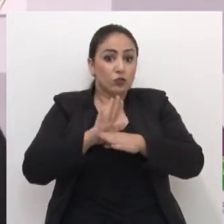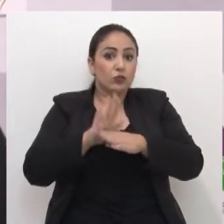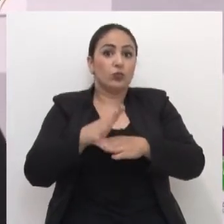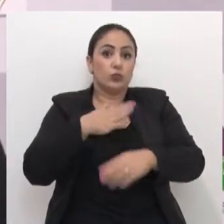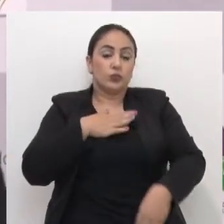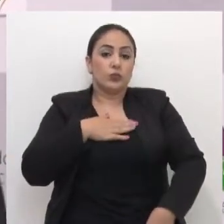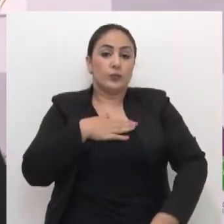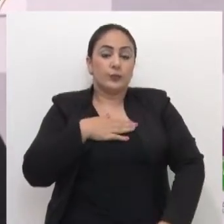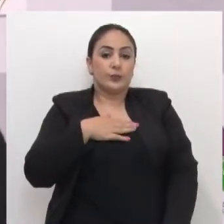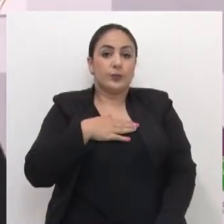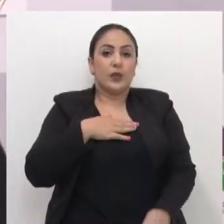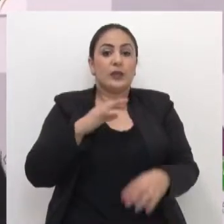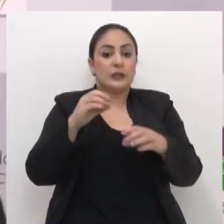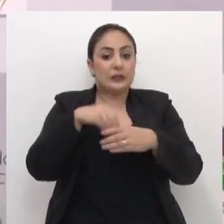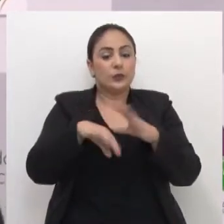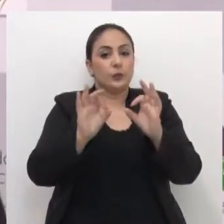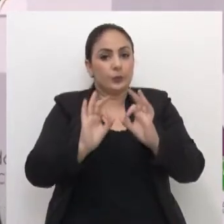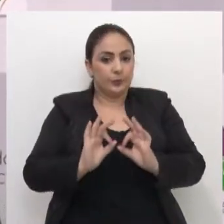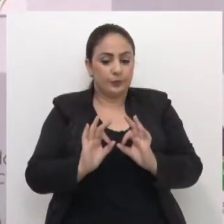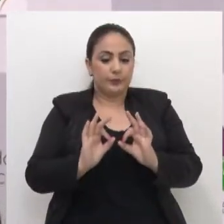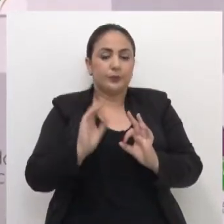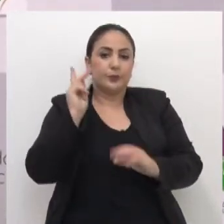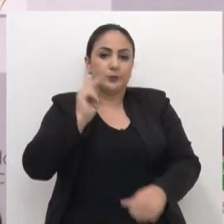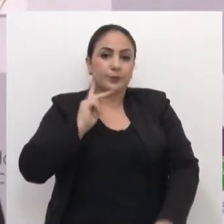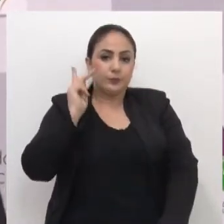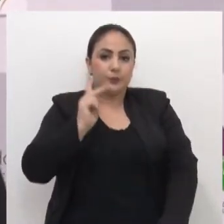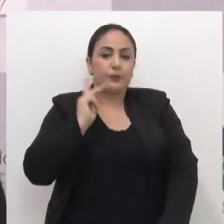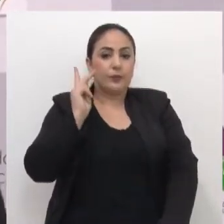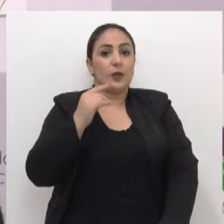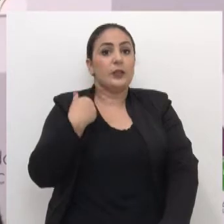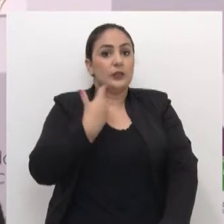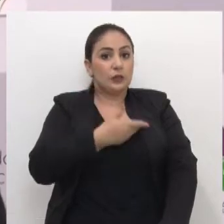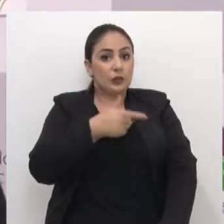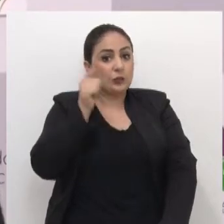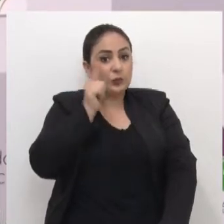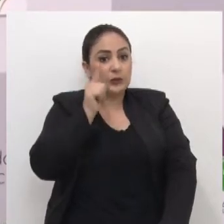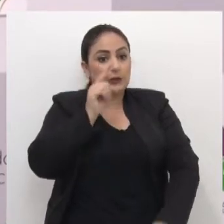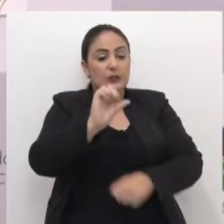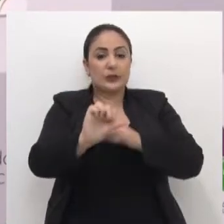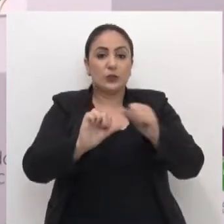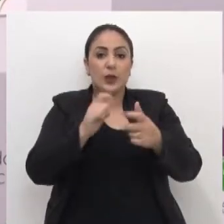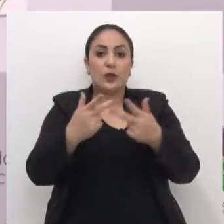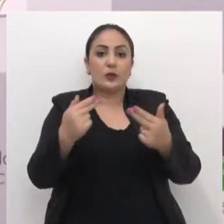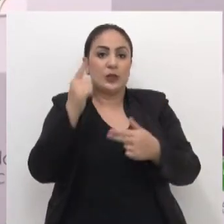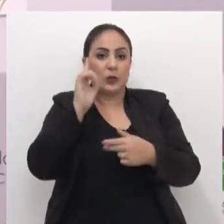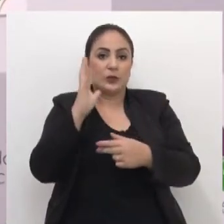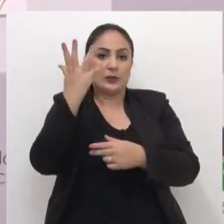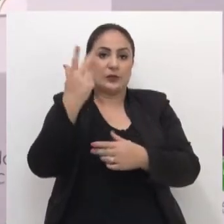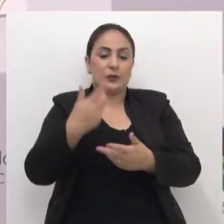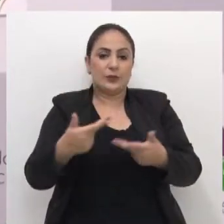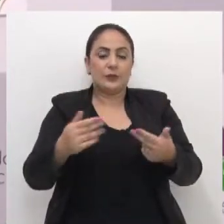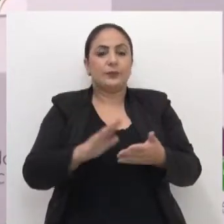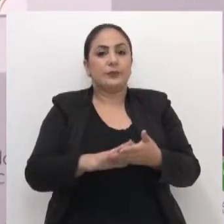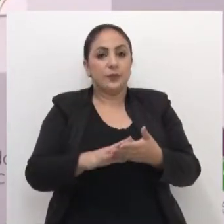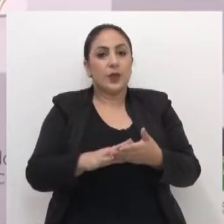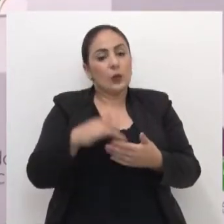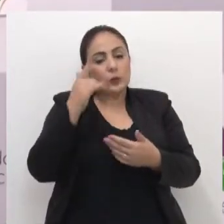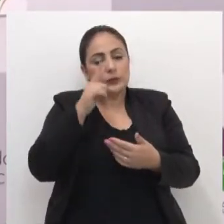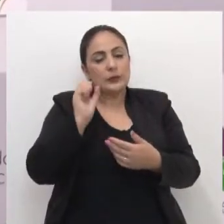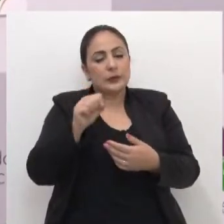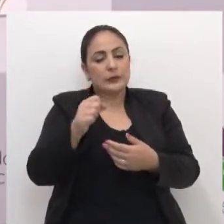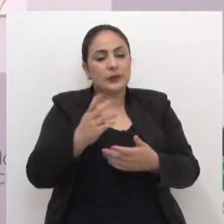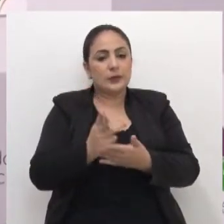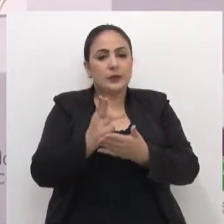cima, dentro do projeto político para transformar e as coisas acontecerem. Graças a Deus vem